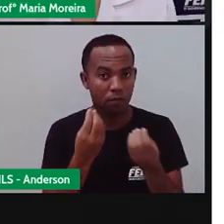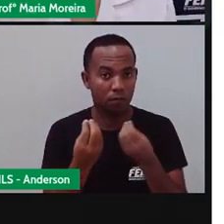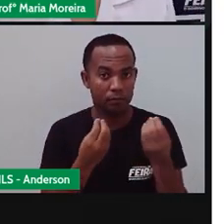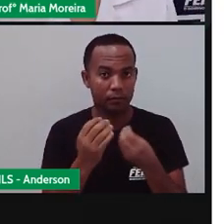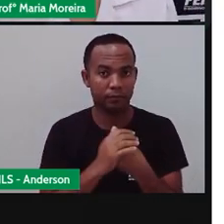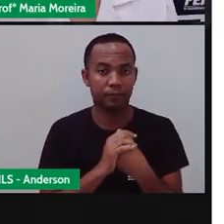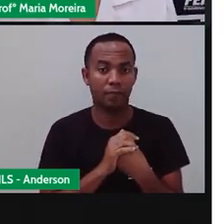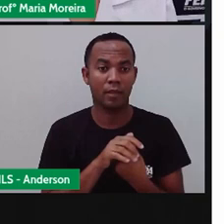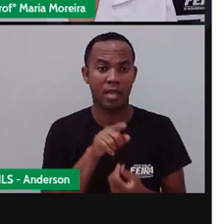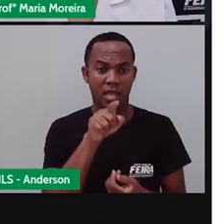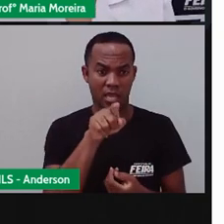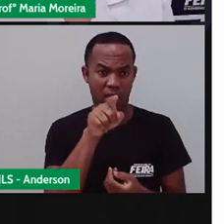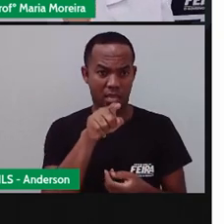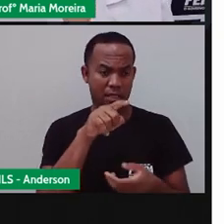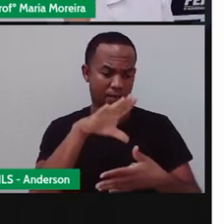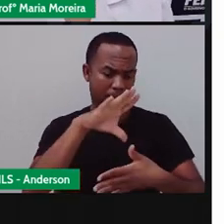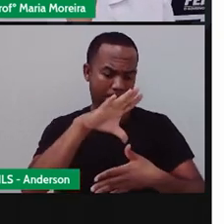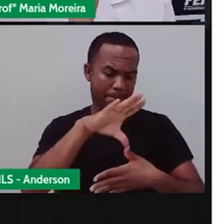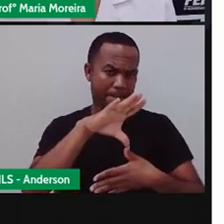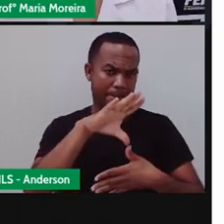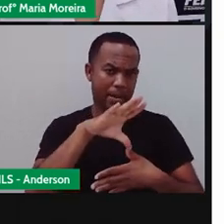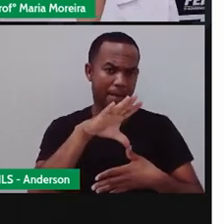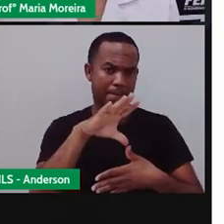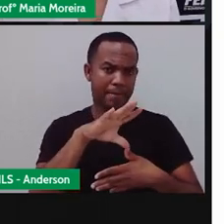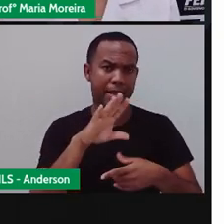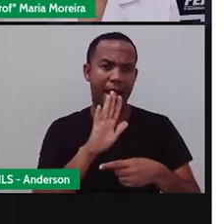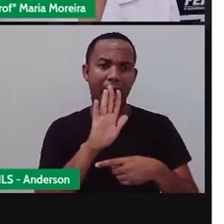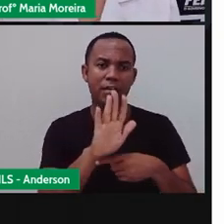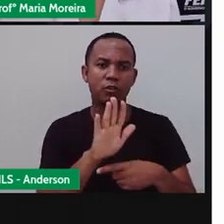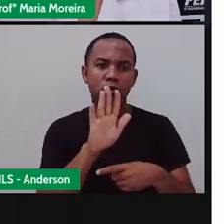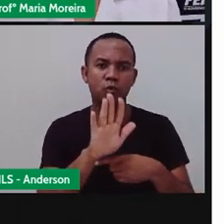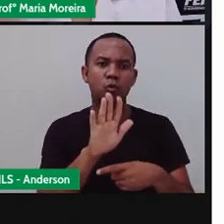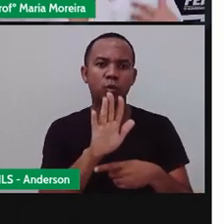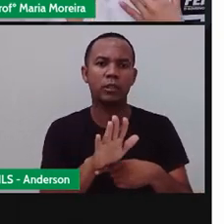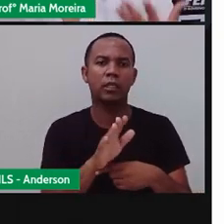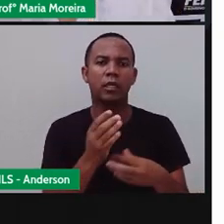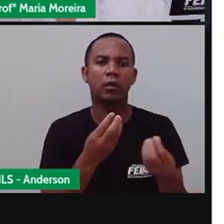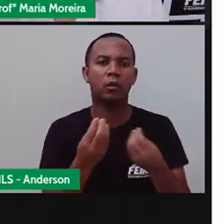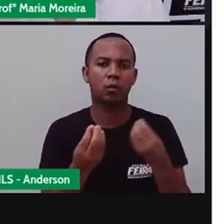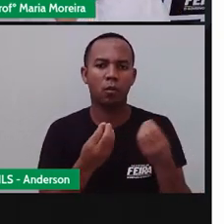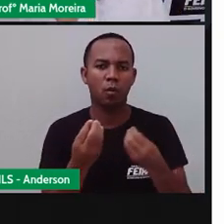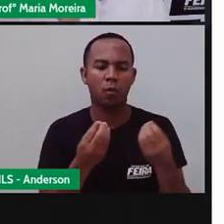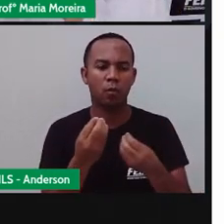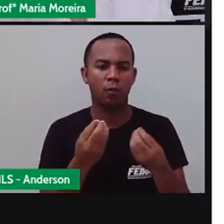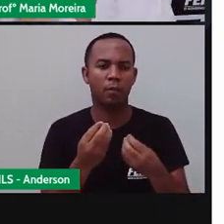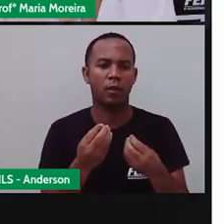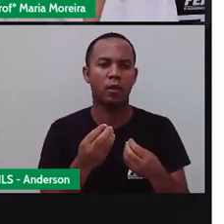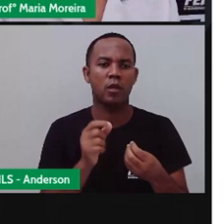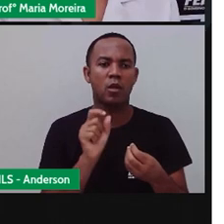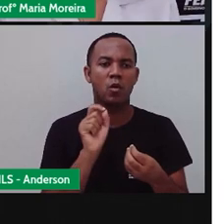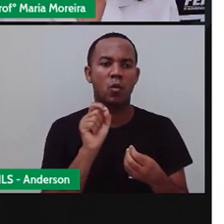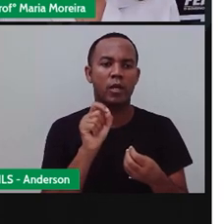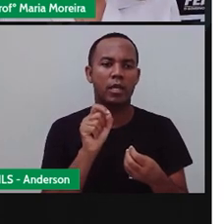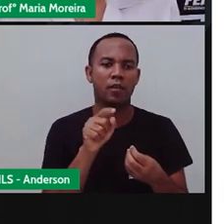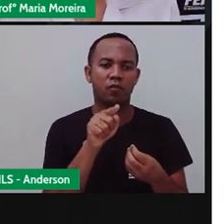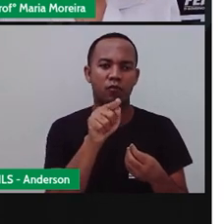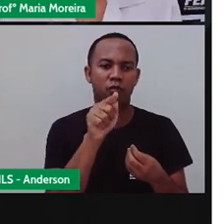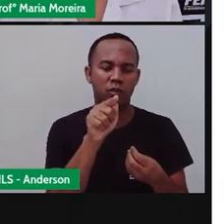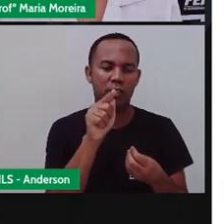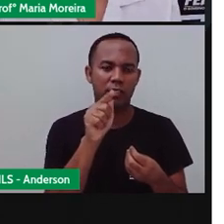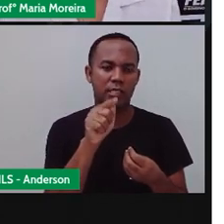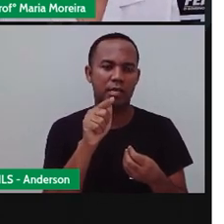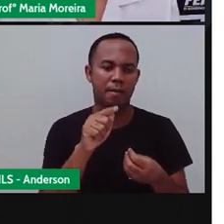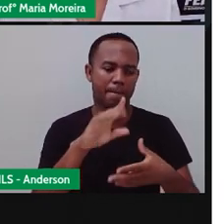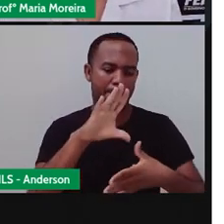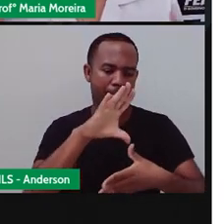Os mapas, eles são instrumentos de representação da realidade. Então, se eu for fazer um mapa, eu tenho que reproduzir o quê? A realidade.